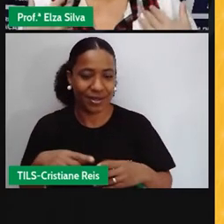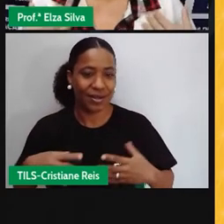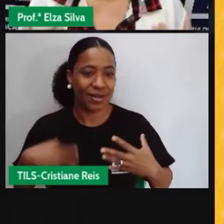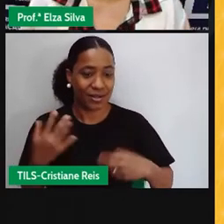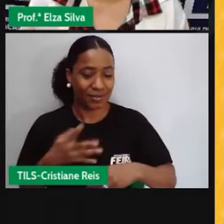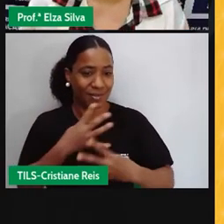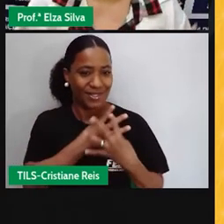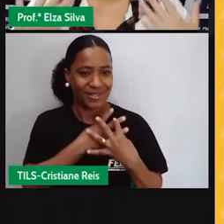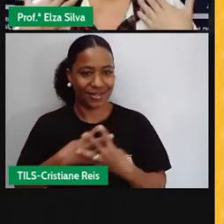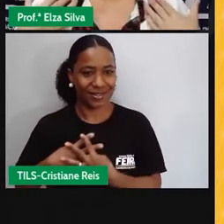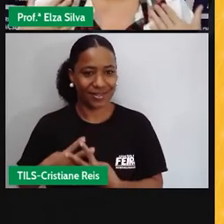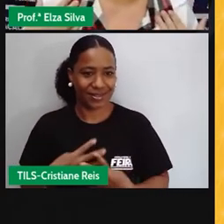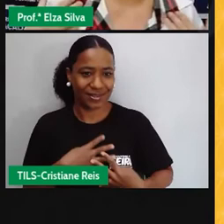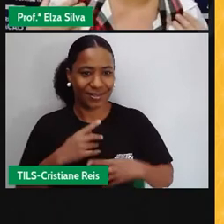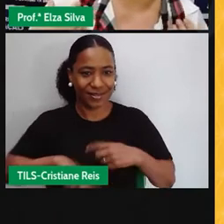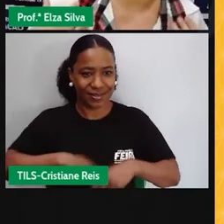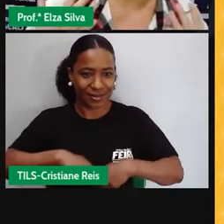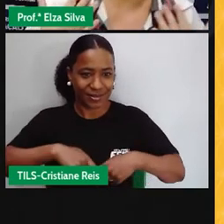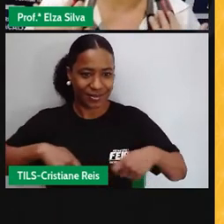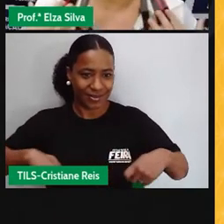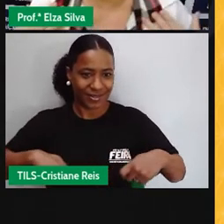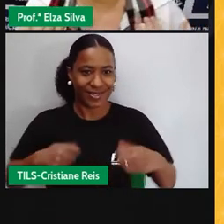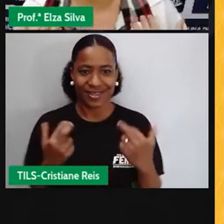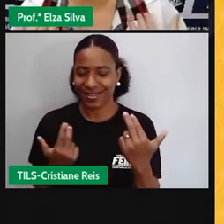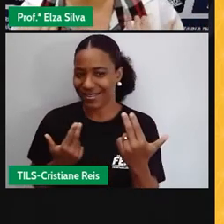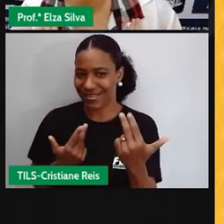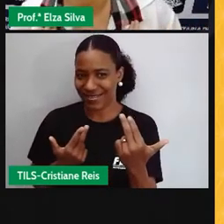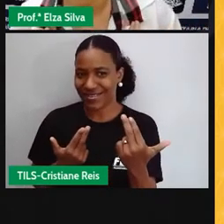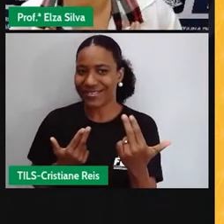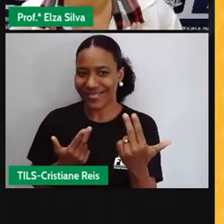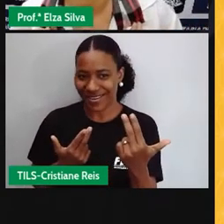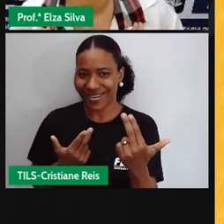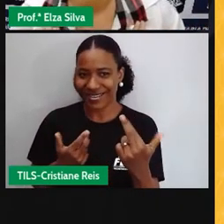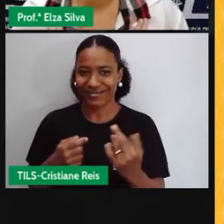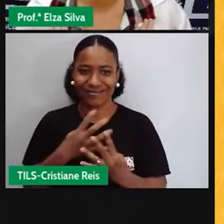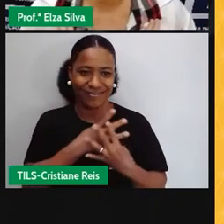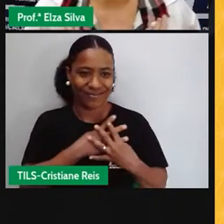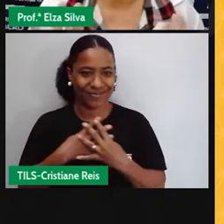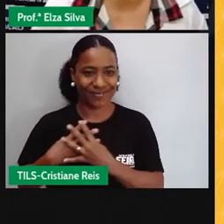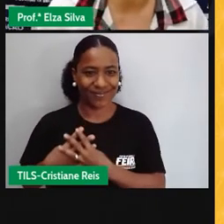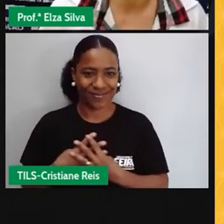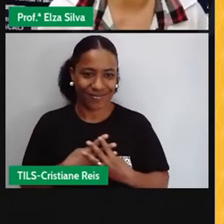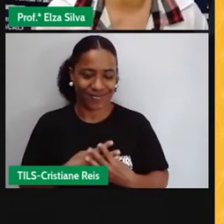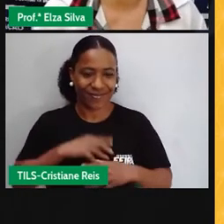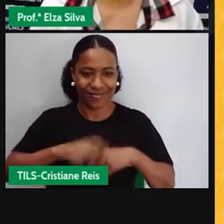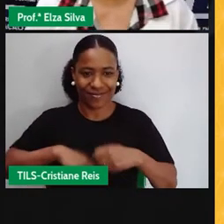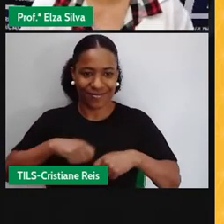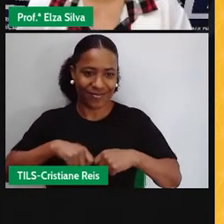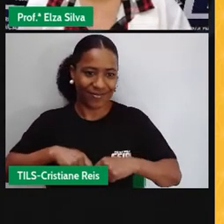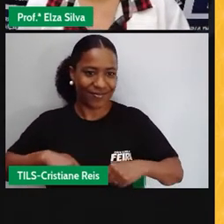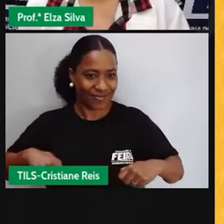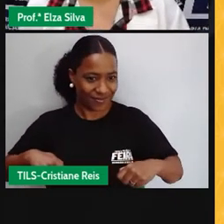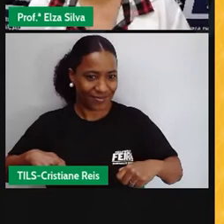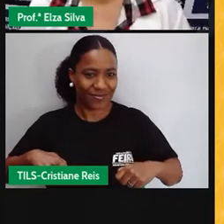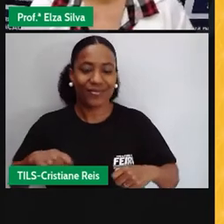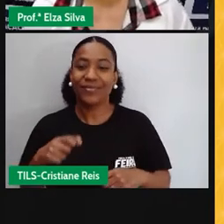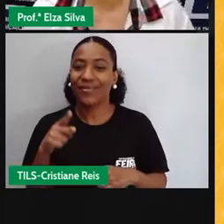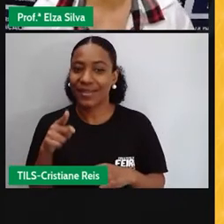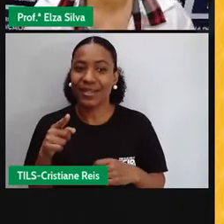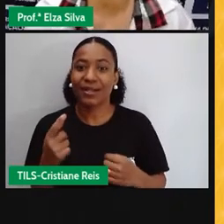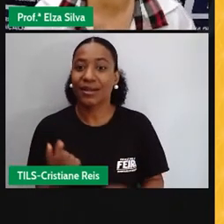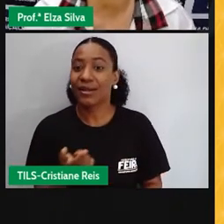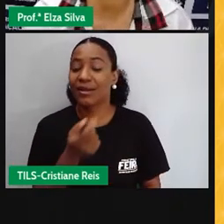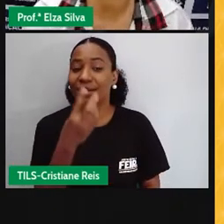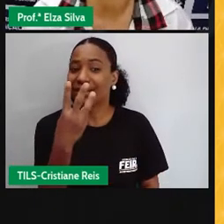camisa xadrez, que inclusive hoje eu estou utilizando uma. Esta camisa especificamente custa